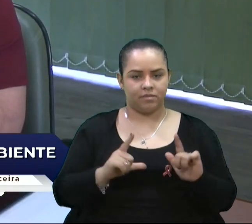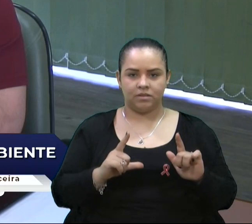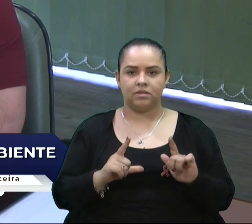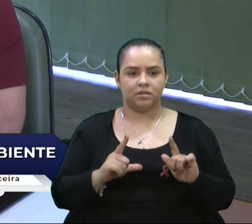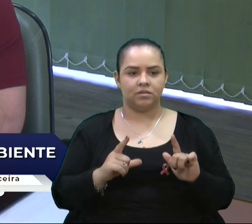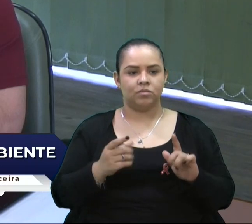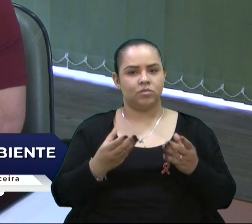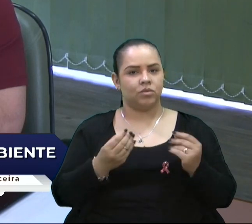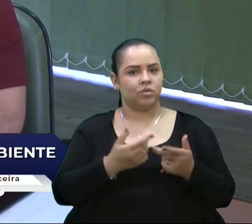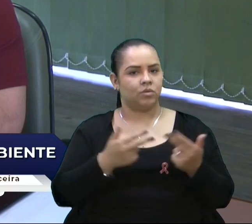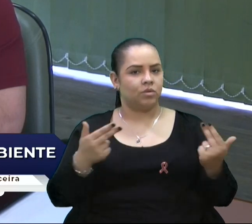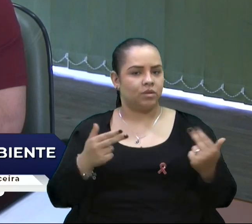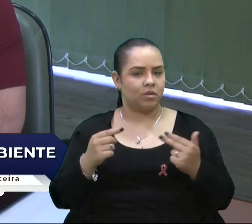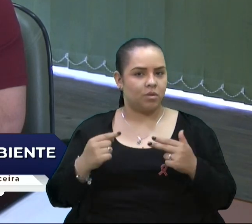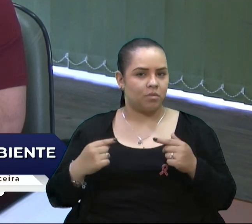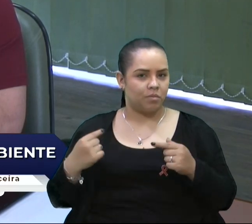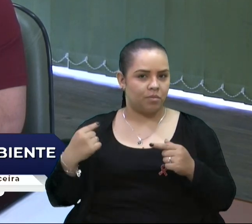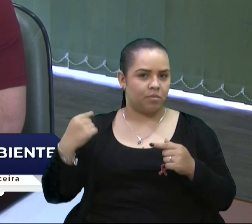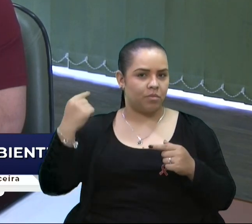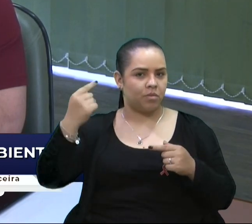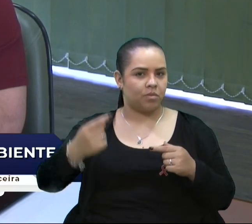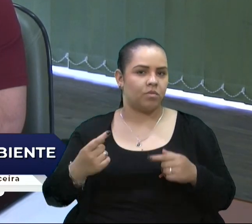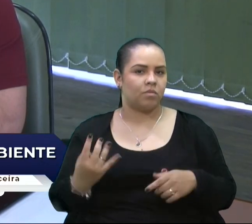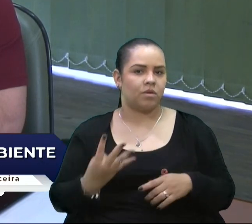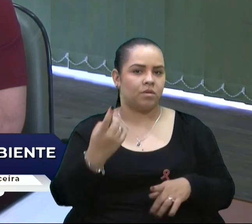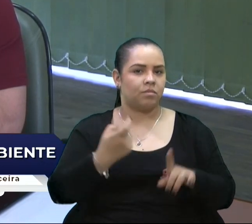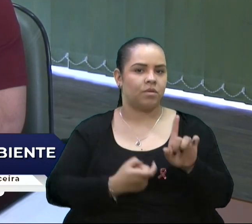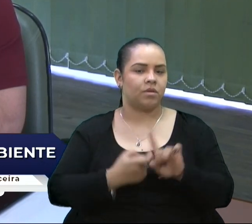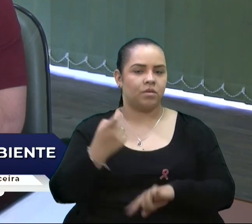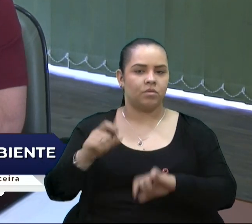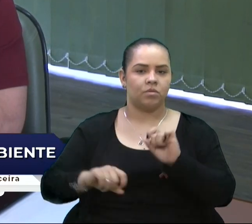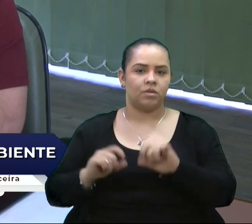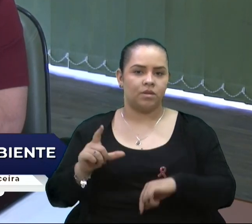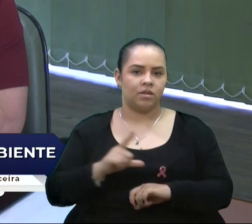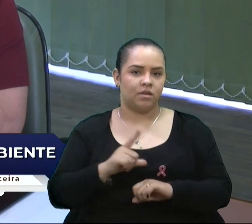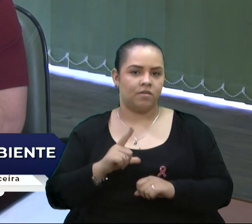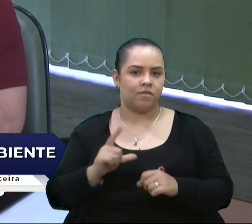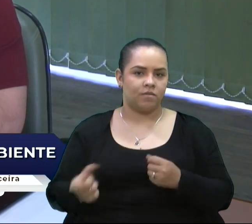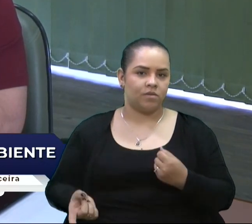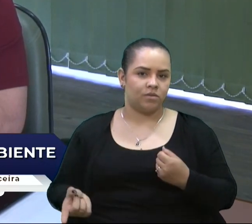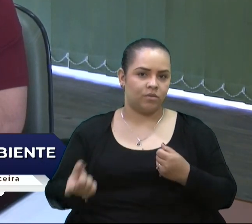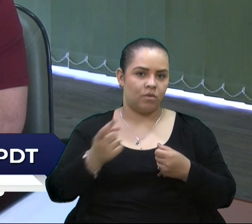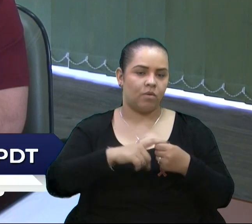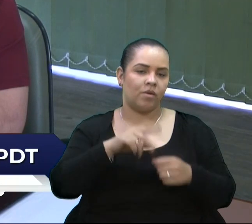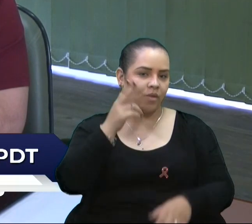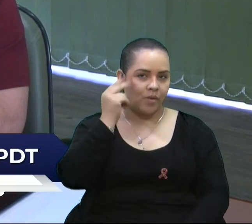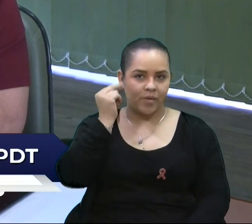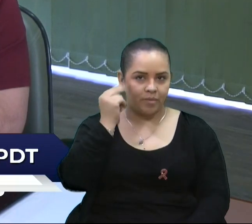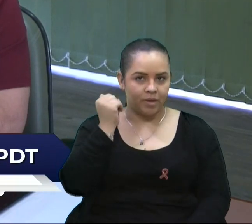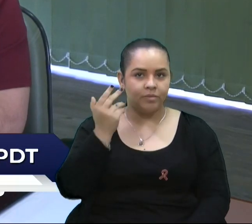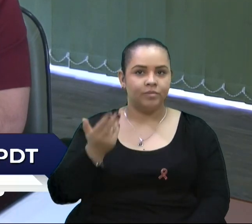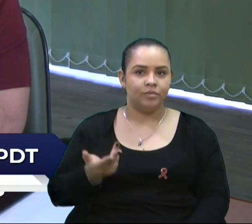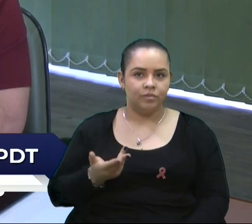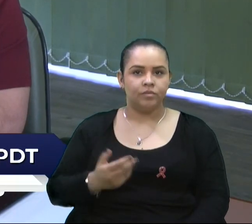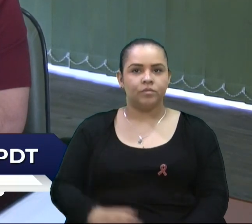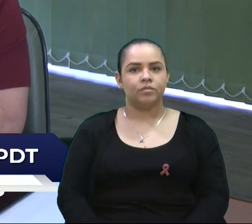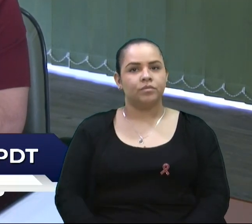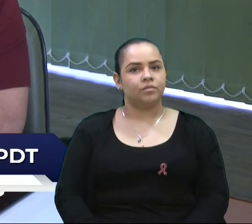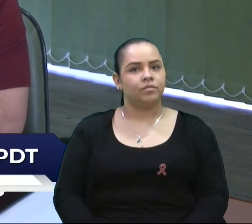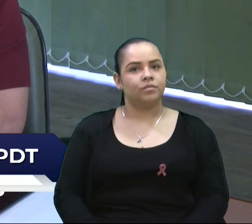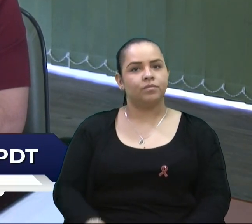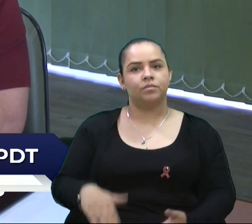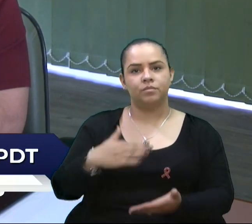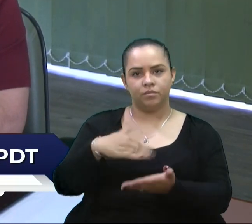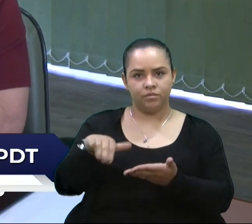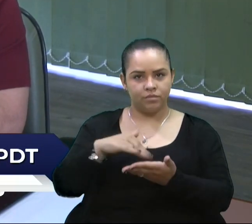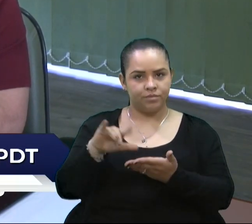Nesse próximo quadrimestre, com a volta da normalidade, a secretaria está